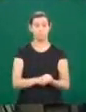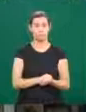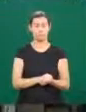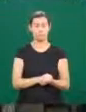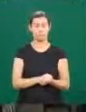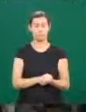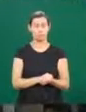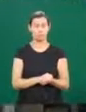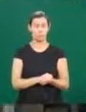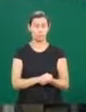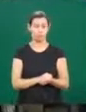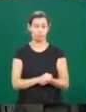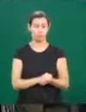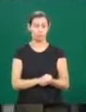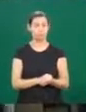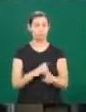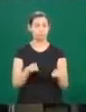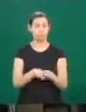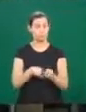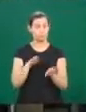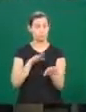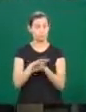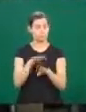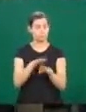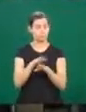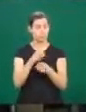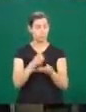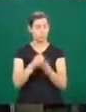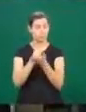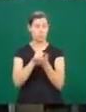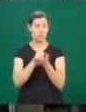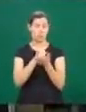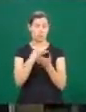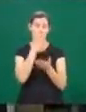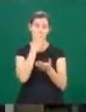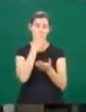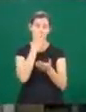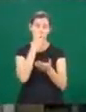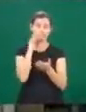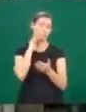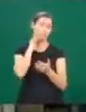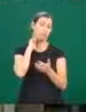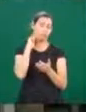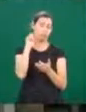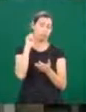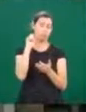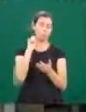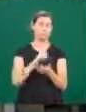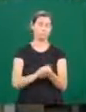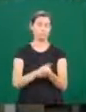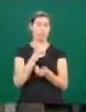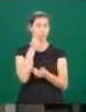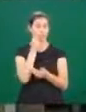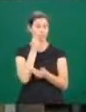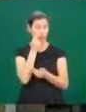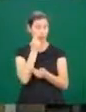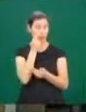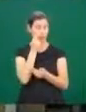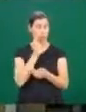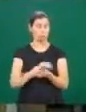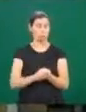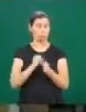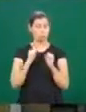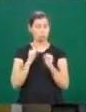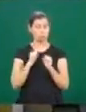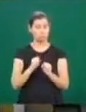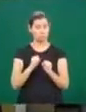com a focinheira, recomenda-se também o uso de coleiras com guias, no caso, os cães. E